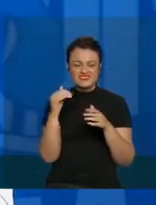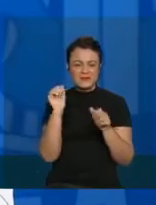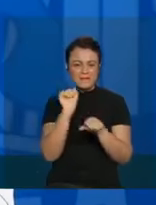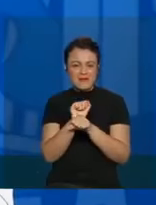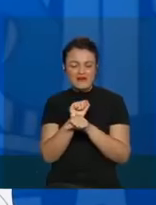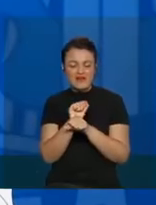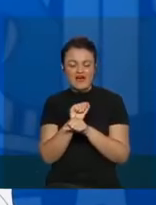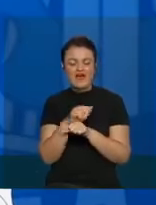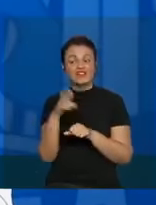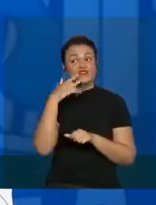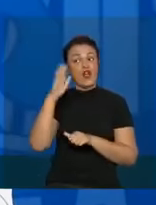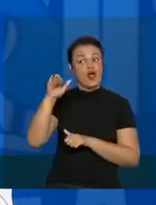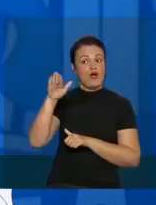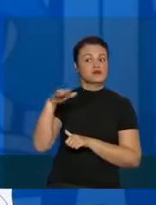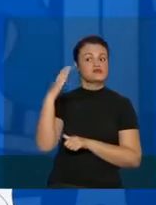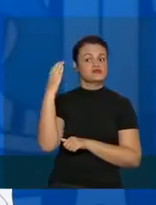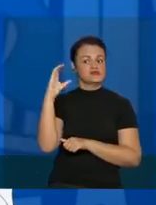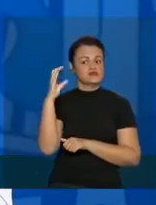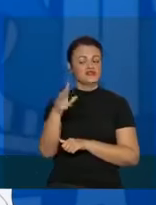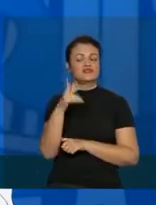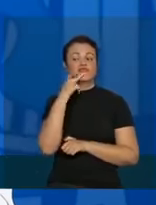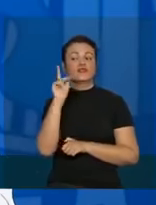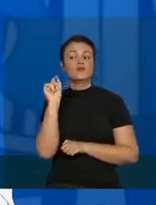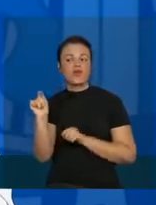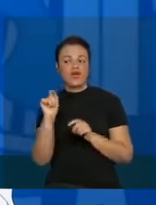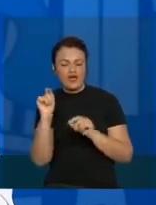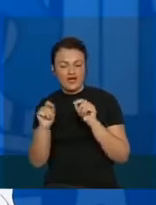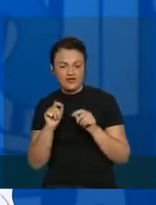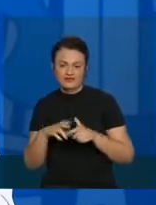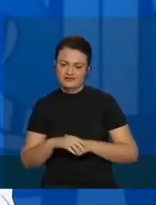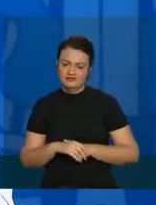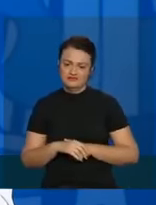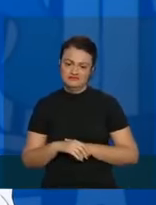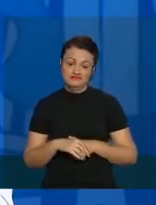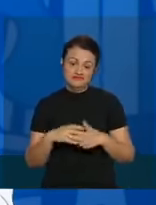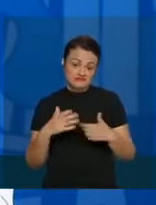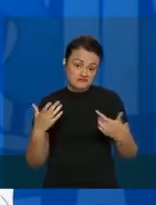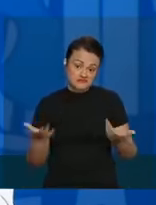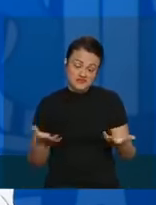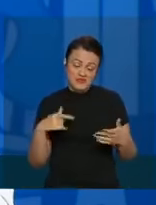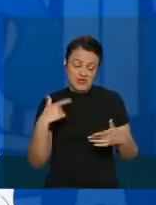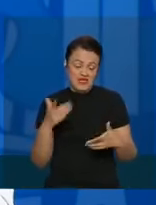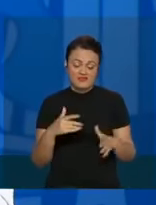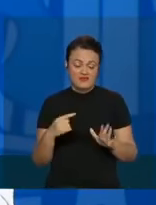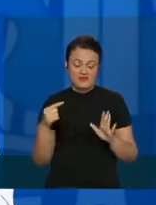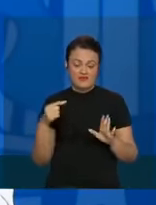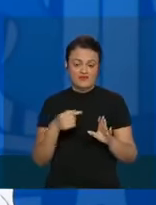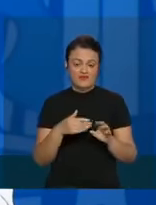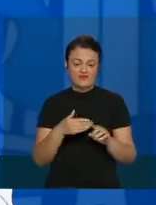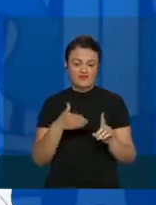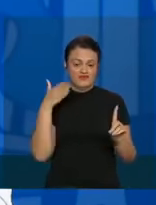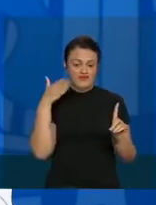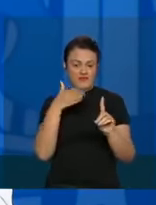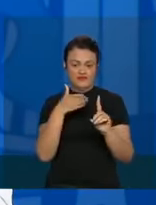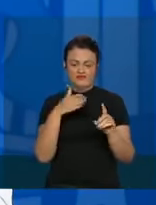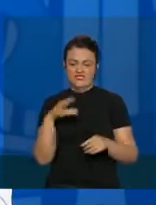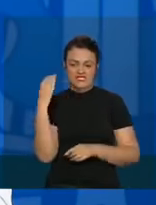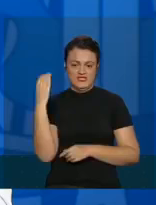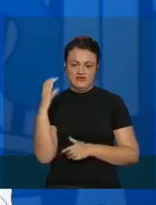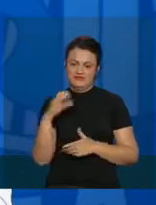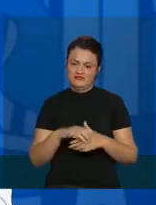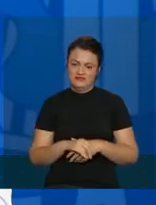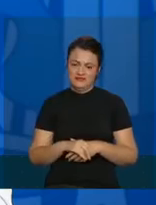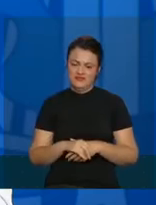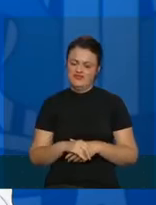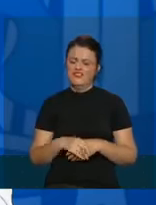lembra que a ciência está aqui e está falando isso. Então, a gente tem essa pauta. E essa pauta tem